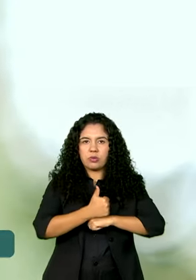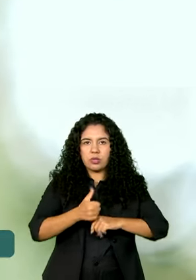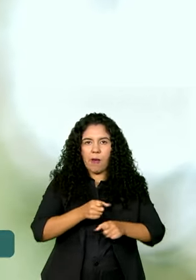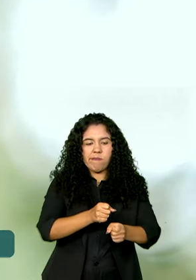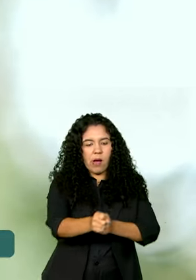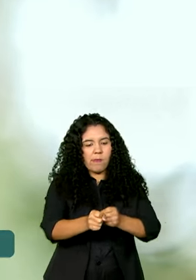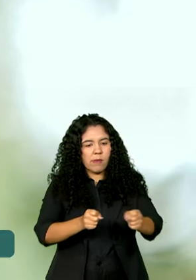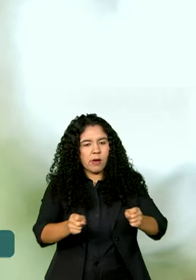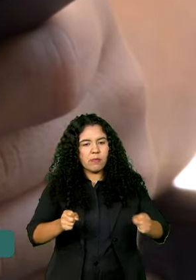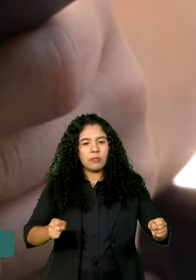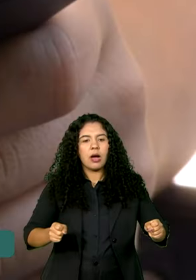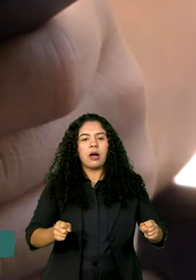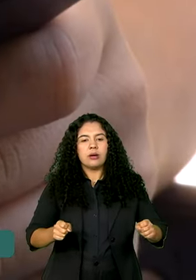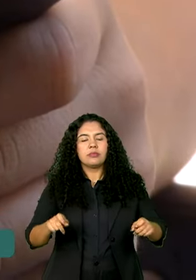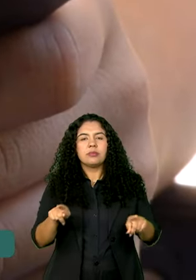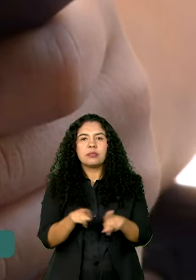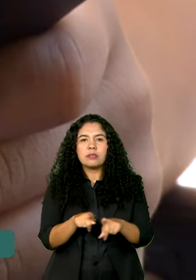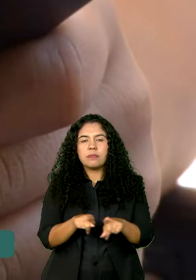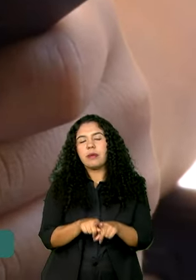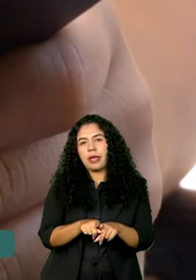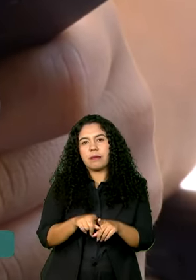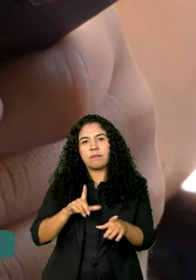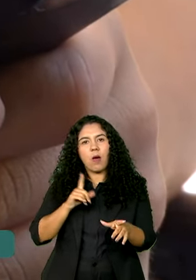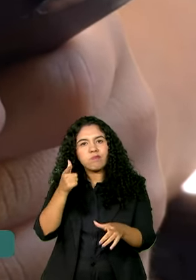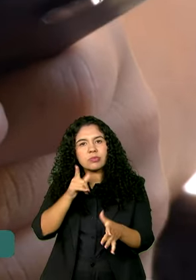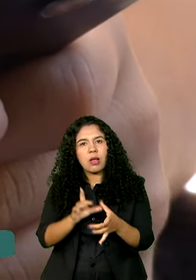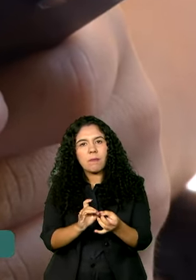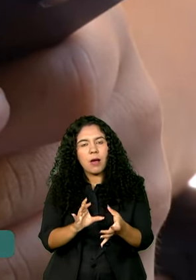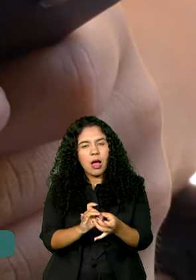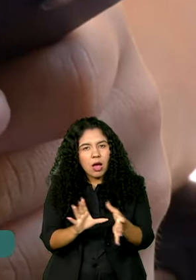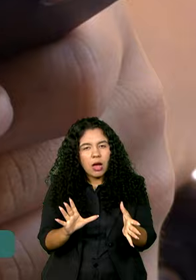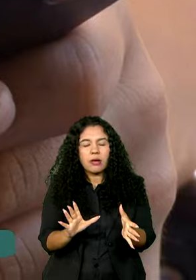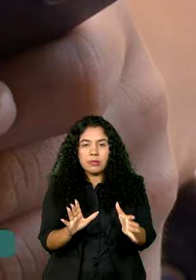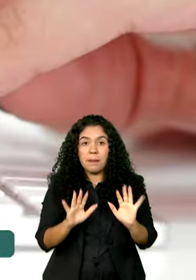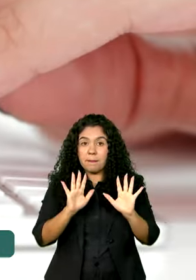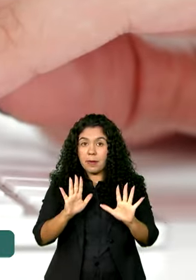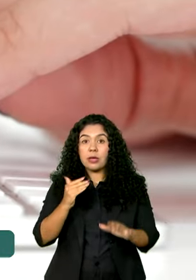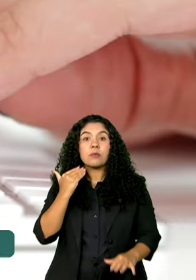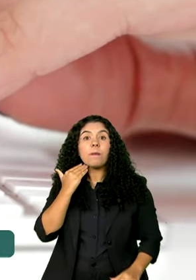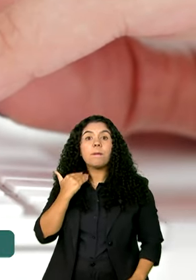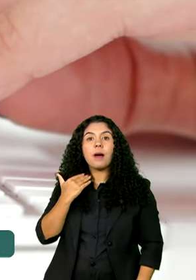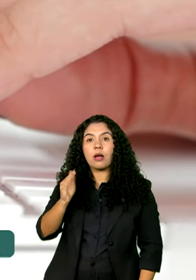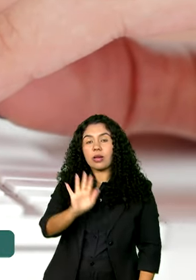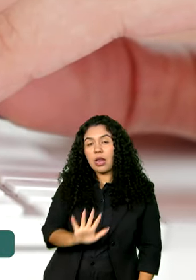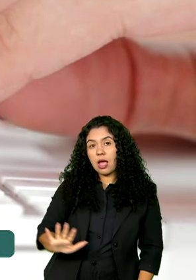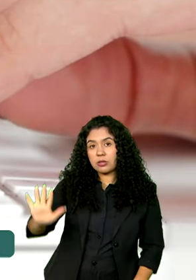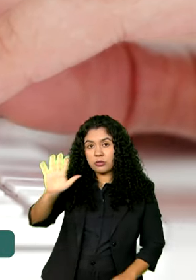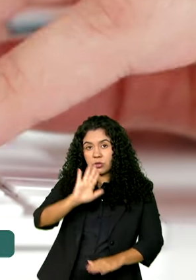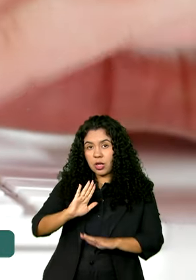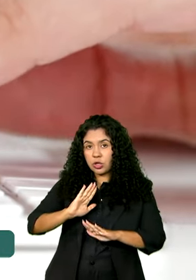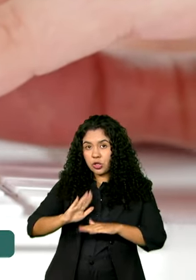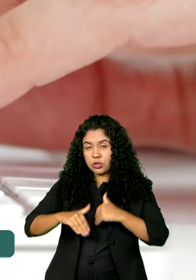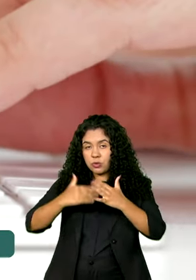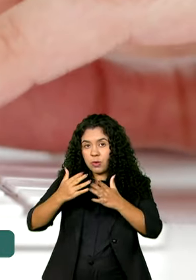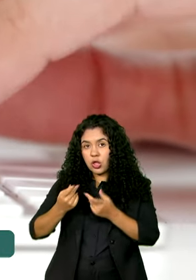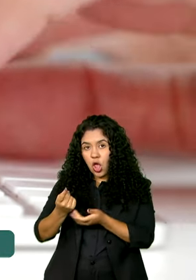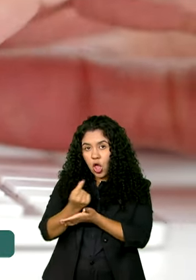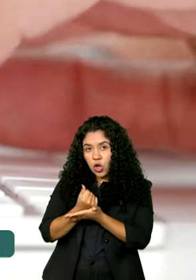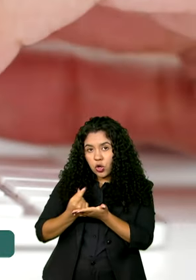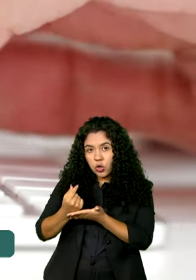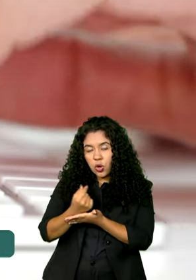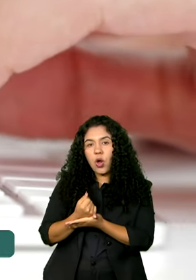com autorização de bancos estaduais, por exemplo. Até então, apenas o Banco Nacional de Desenvolvimento Econômico e Social